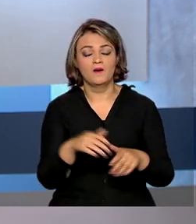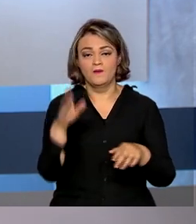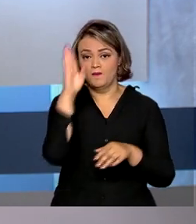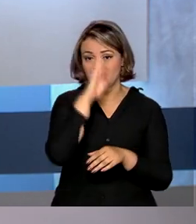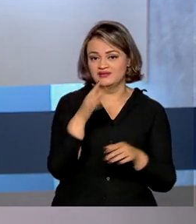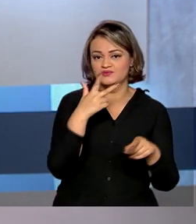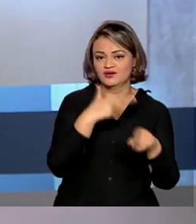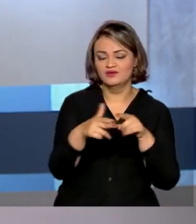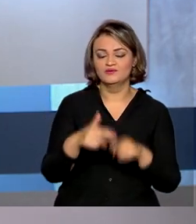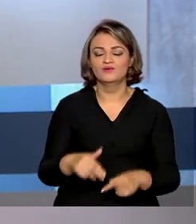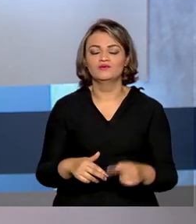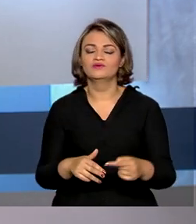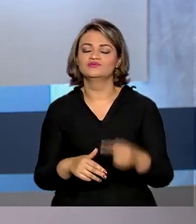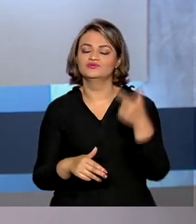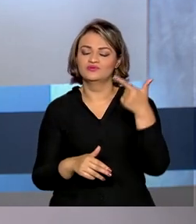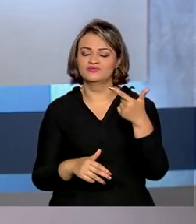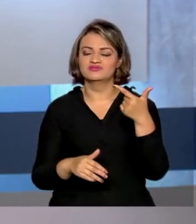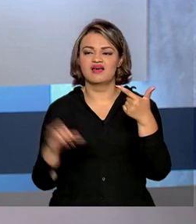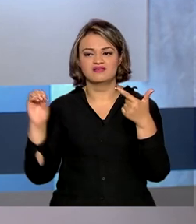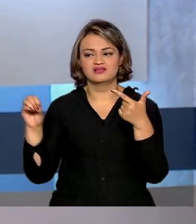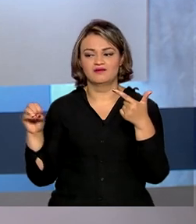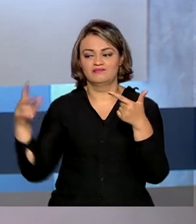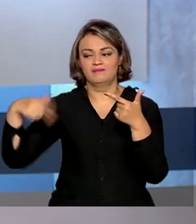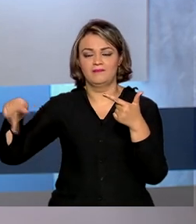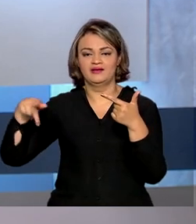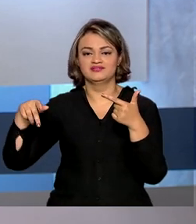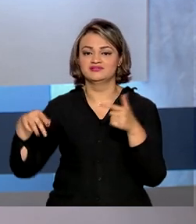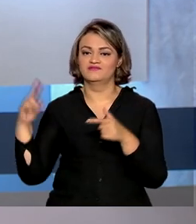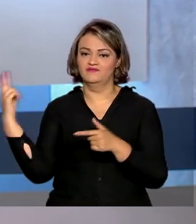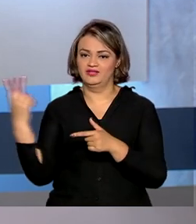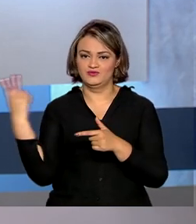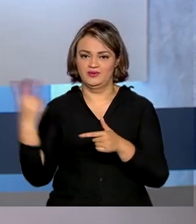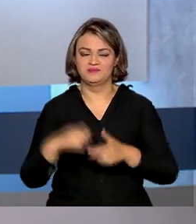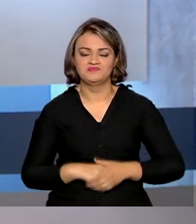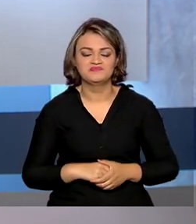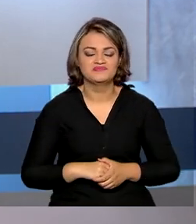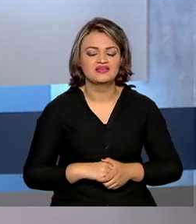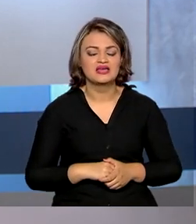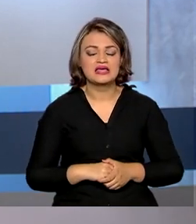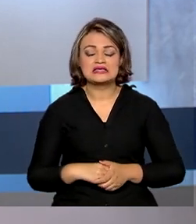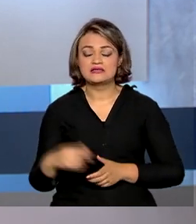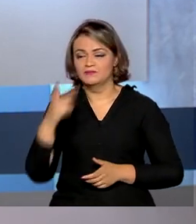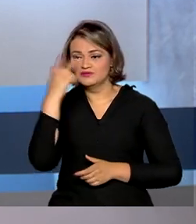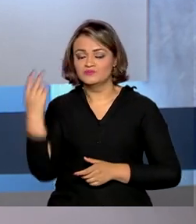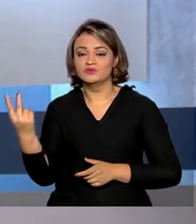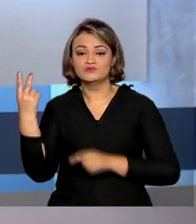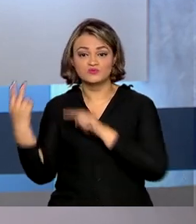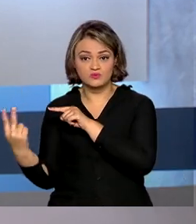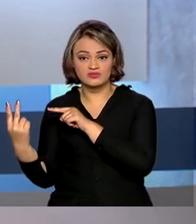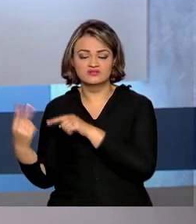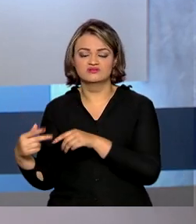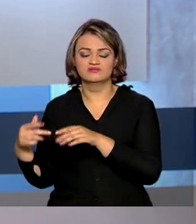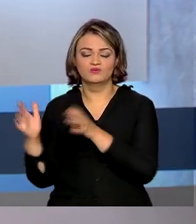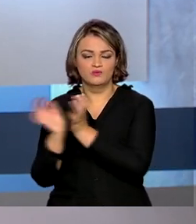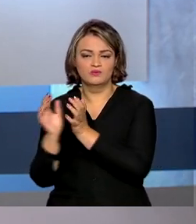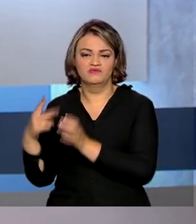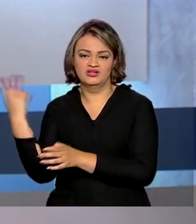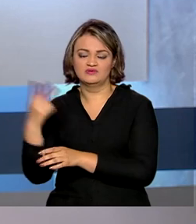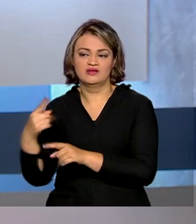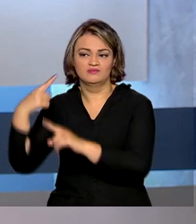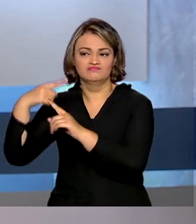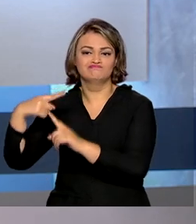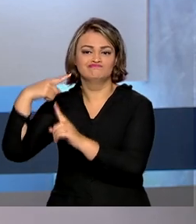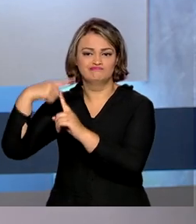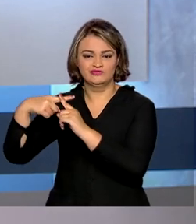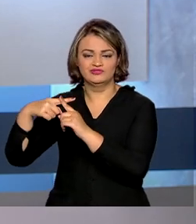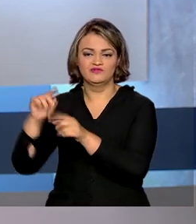contra a Venezuela. O Ministério da Saúde informou que os 12 integrantes da delegação venezuelana que testaram positivo para a Covid-19